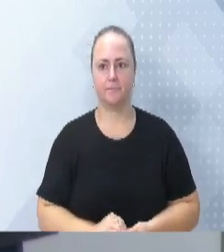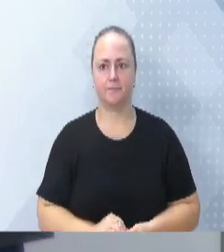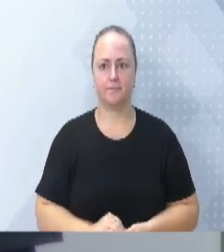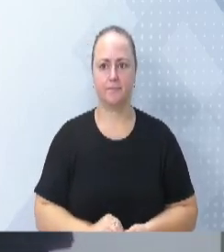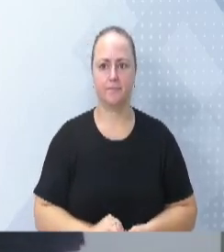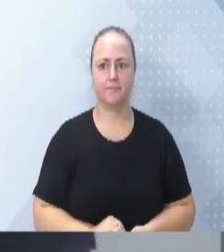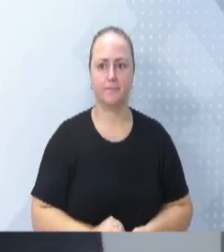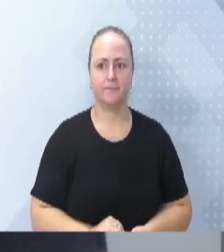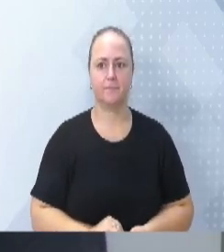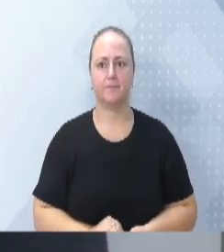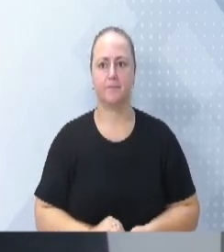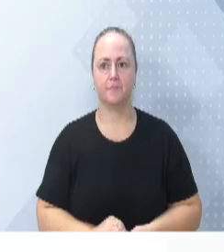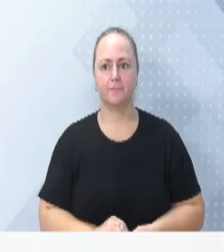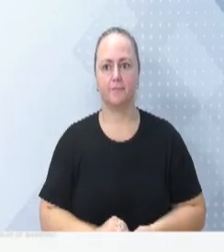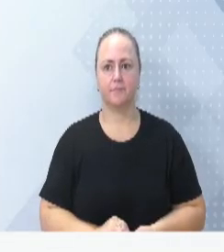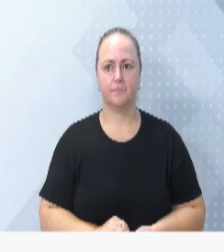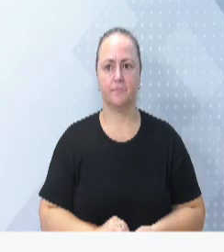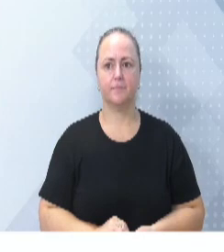Pode iniciar.